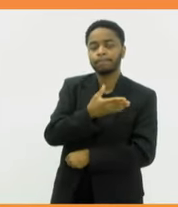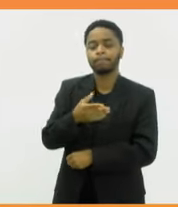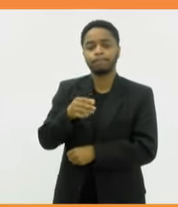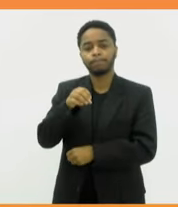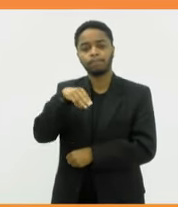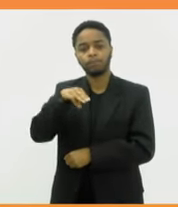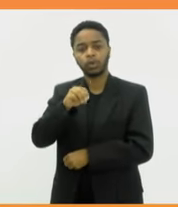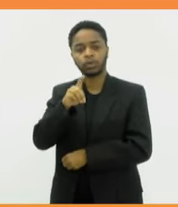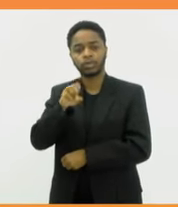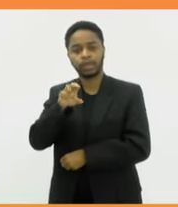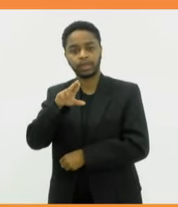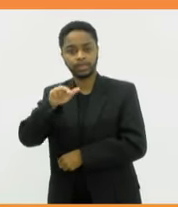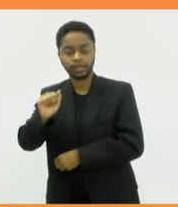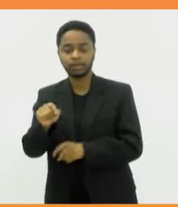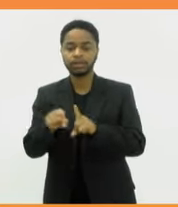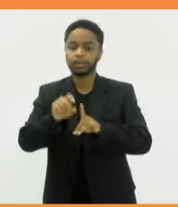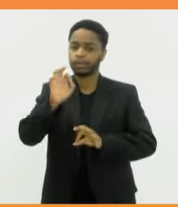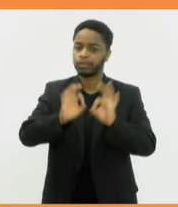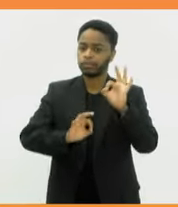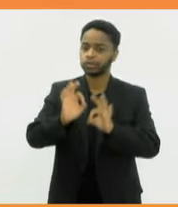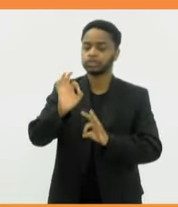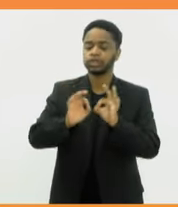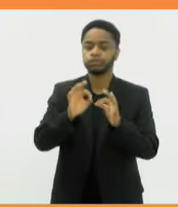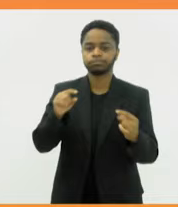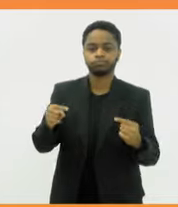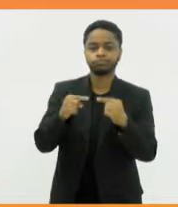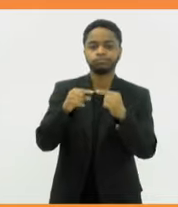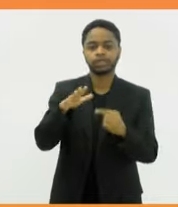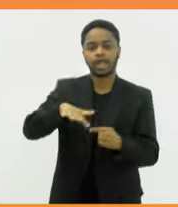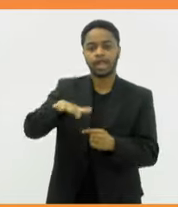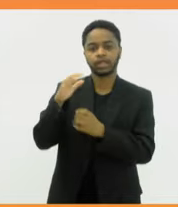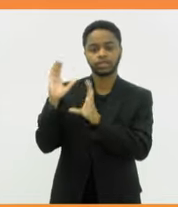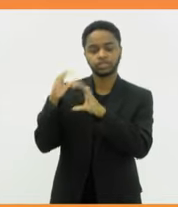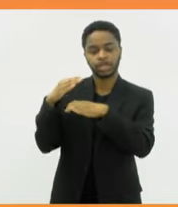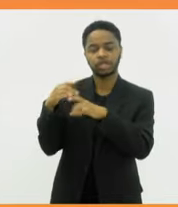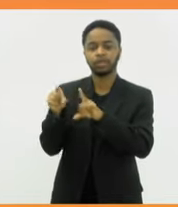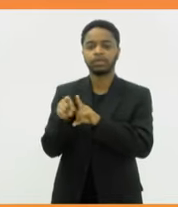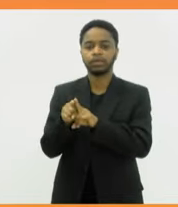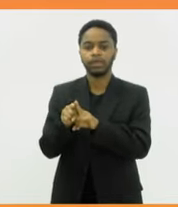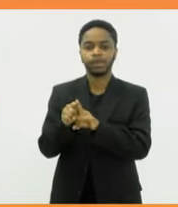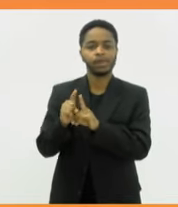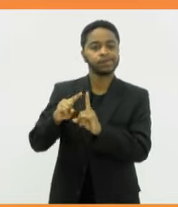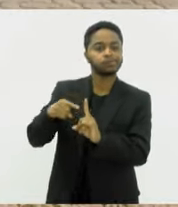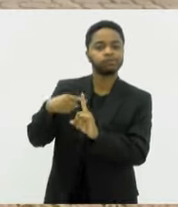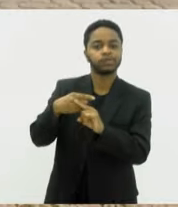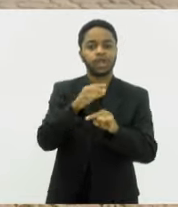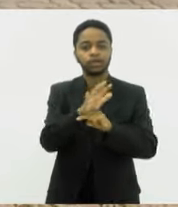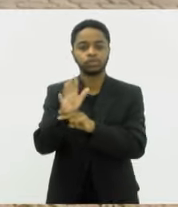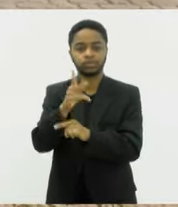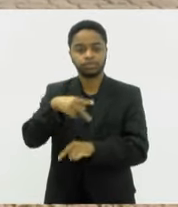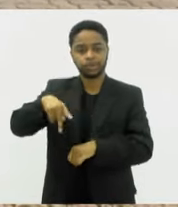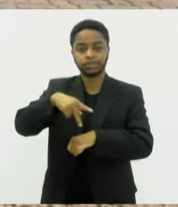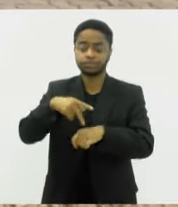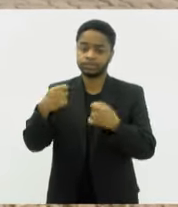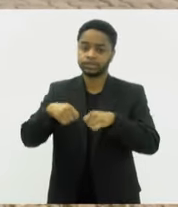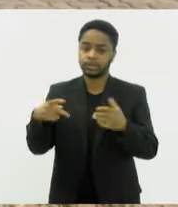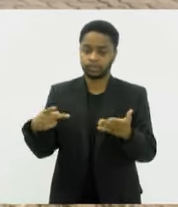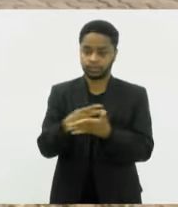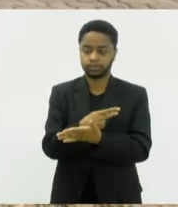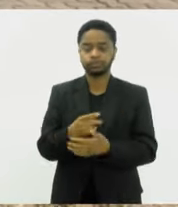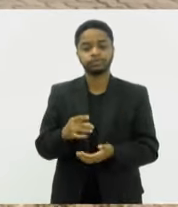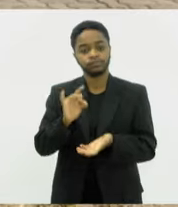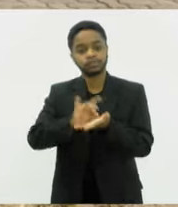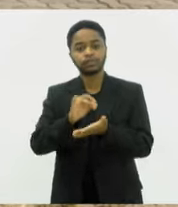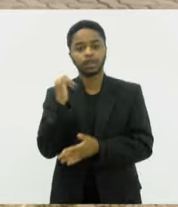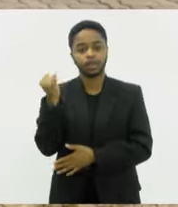projetada do ponto de vista de engenharia e que trará um grande benefício para o país e que precisa ser entregue. Essa obra é extremamente importante